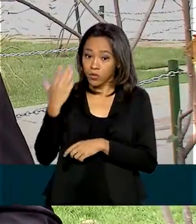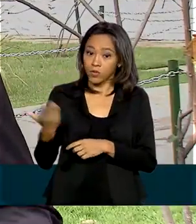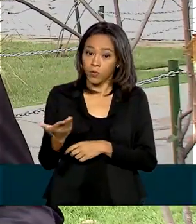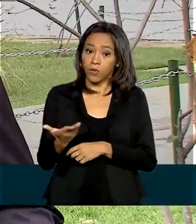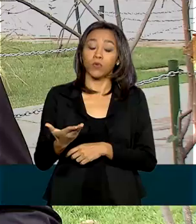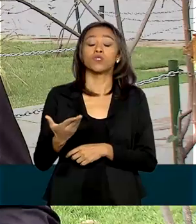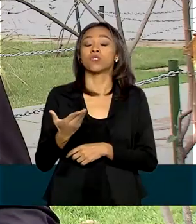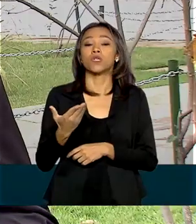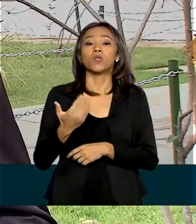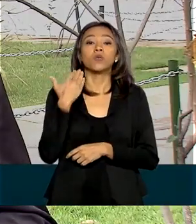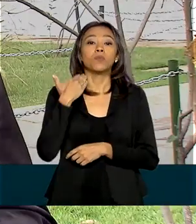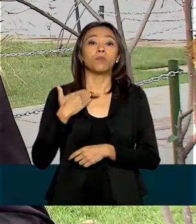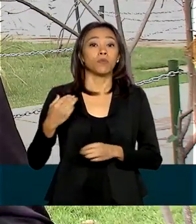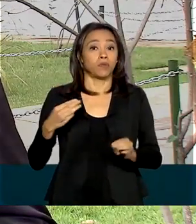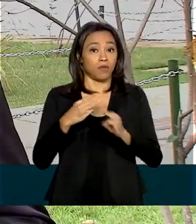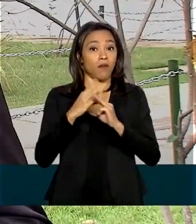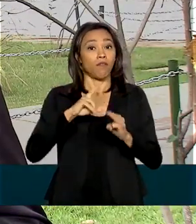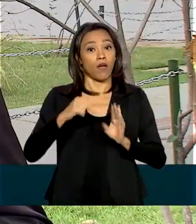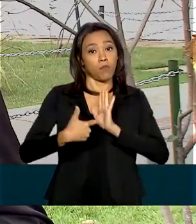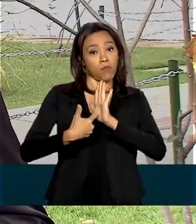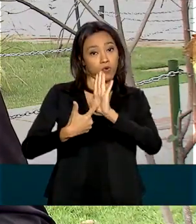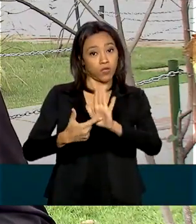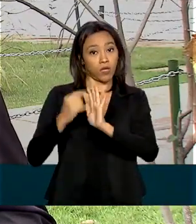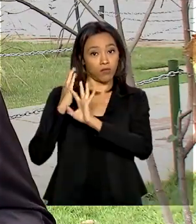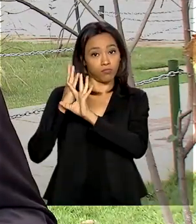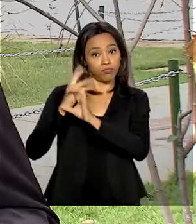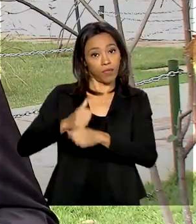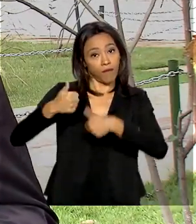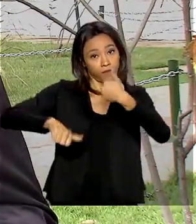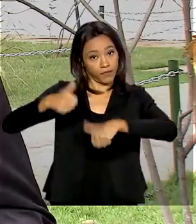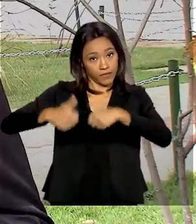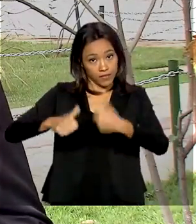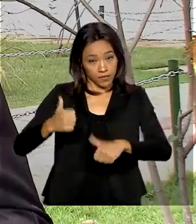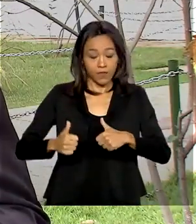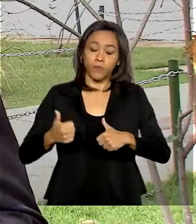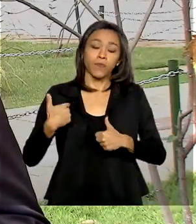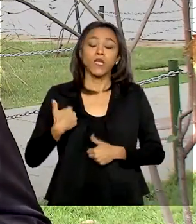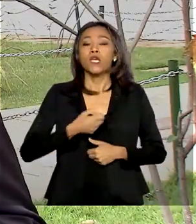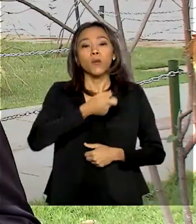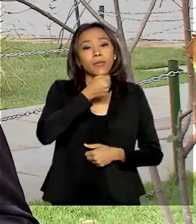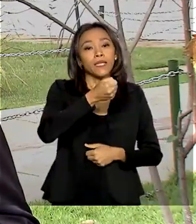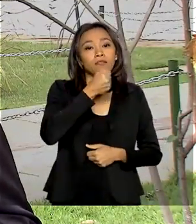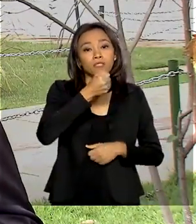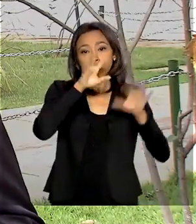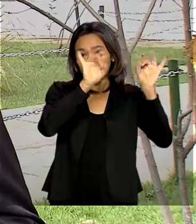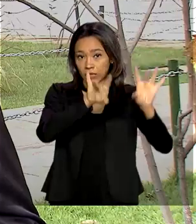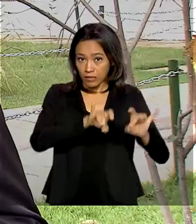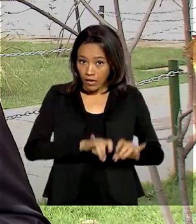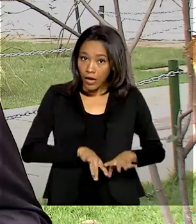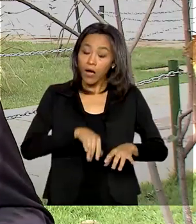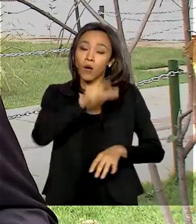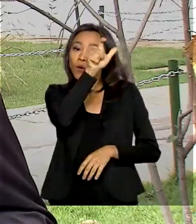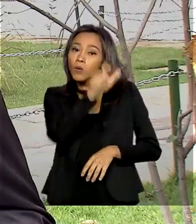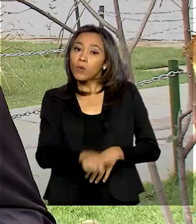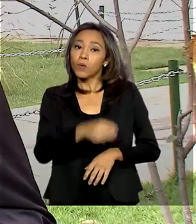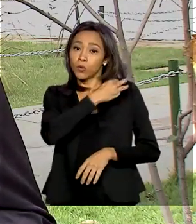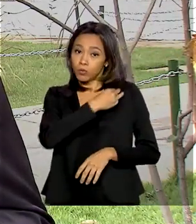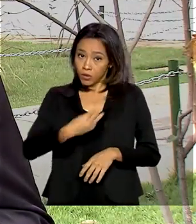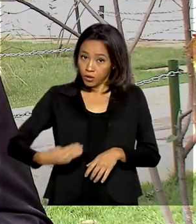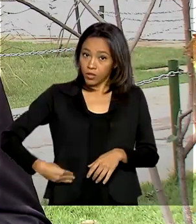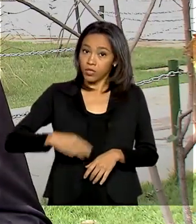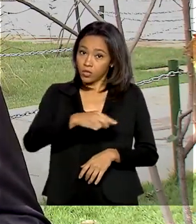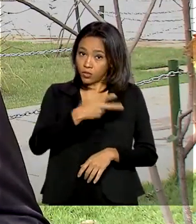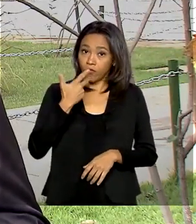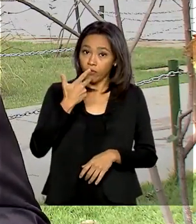vai apresentar um balanço do pagamento do auxílio emergencial. Em entrevista exclusiva à TV Brasil, o ministro da Cidadania informou que o